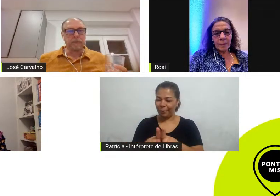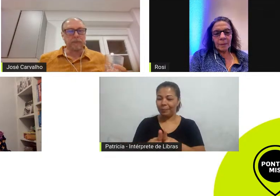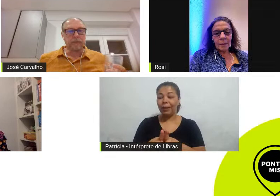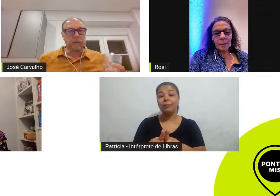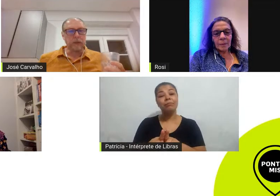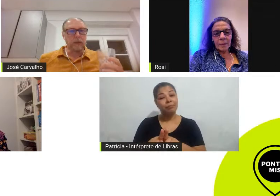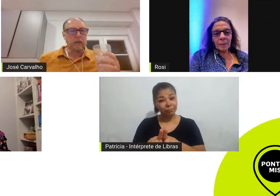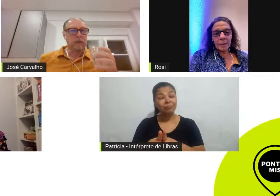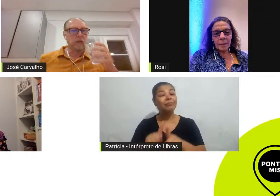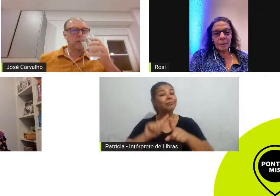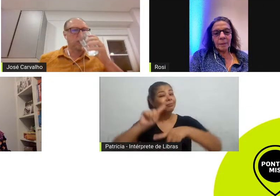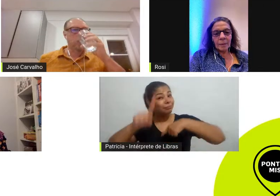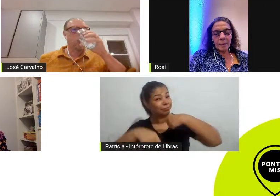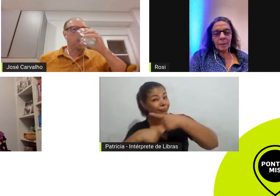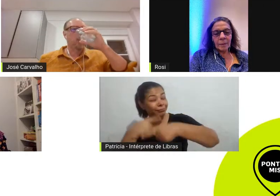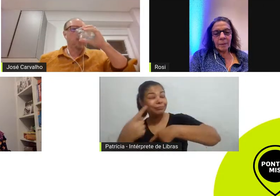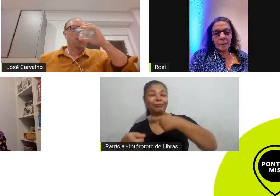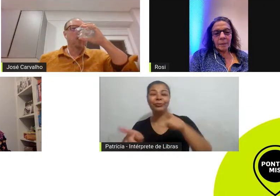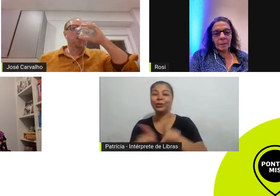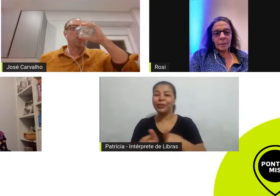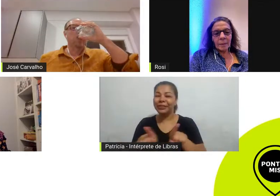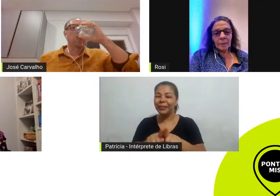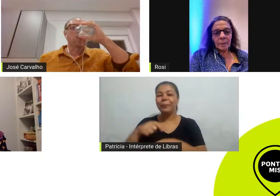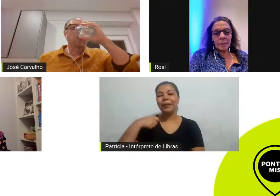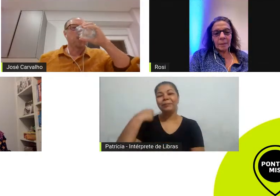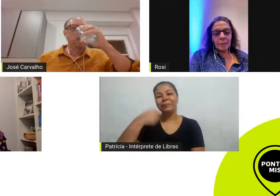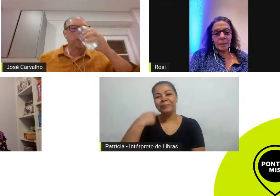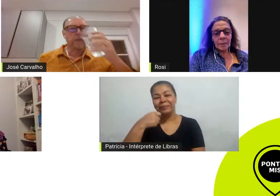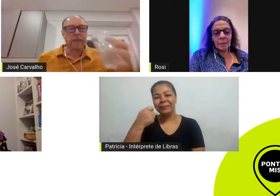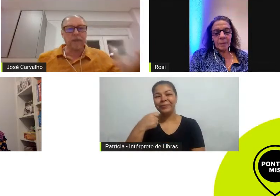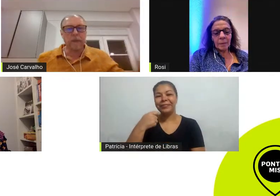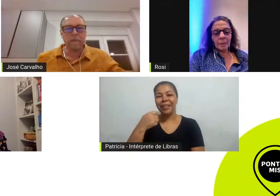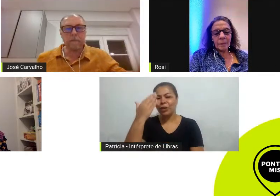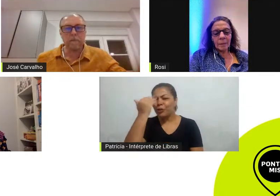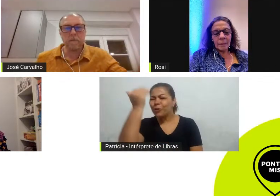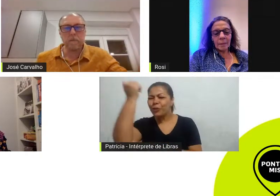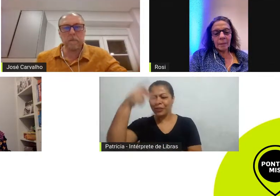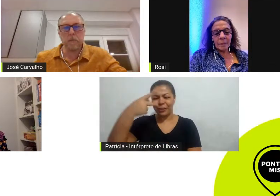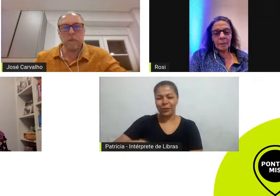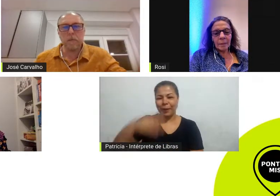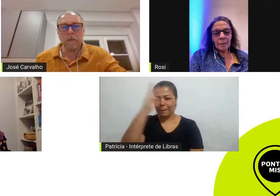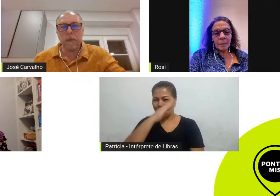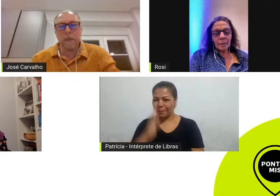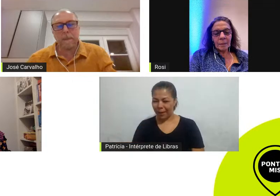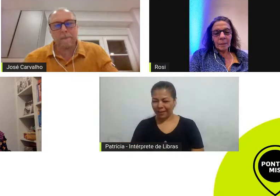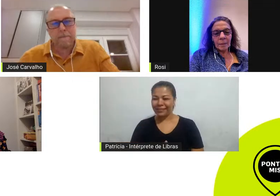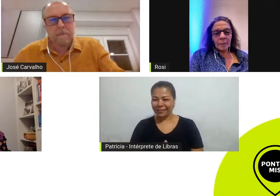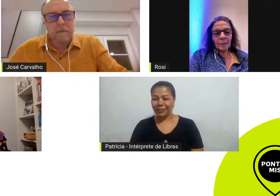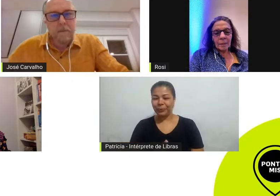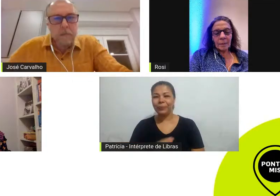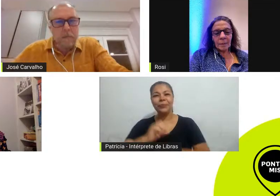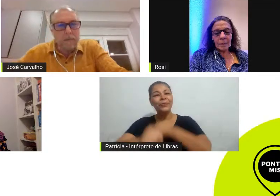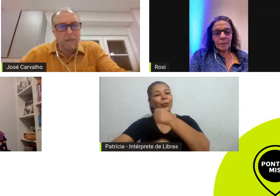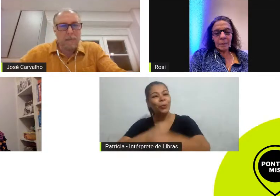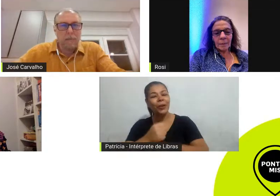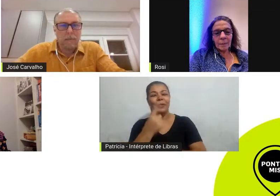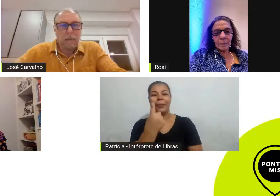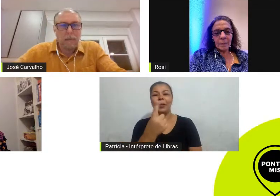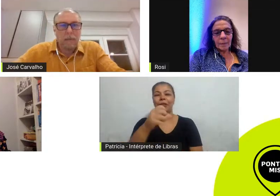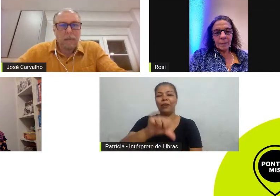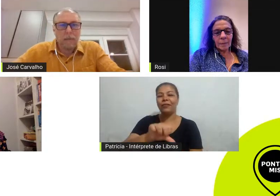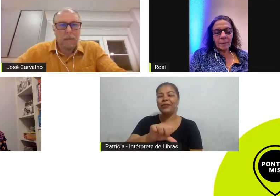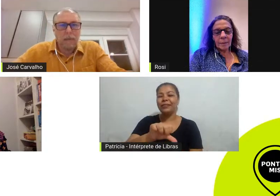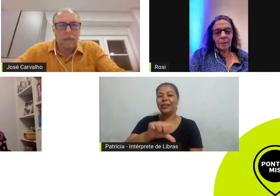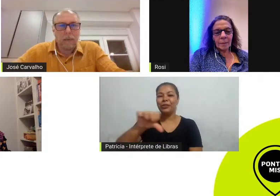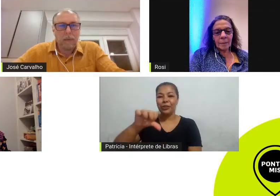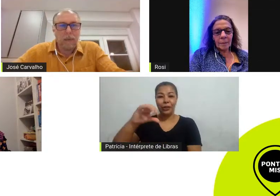papel de mãe ubu sucesso de 4 anos no Brasil e em vários países na década de 90 fez Alegria da